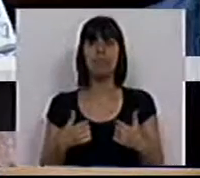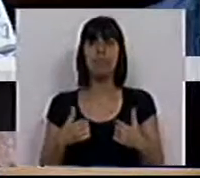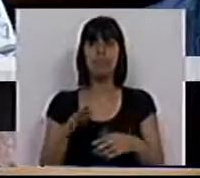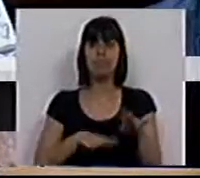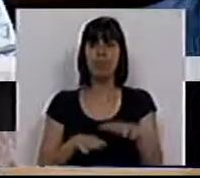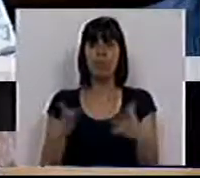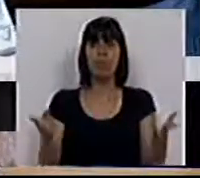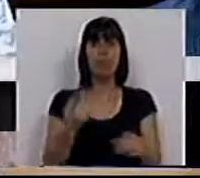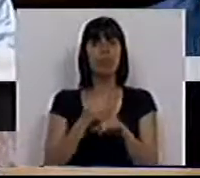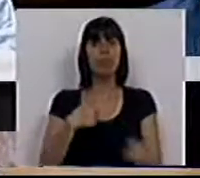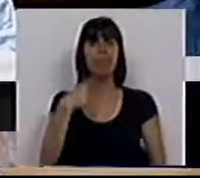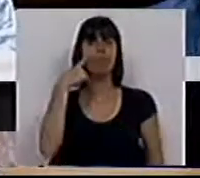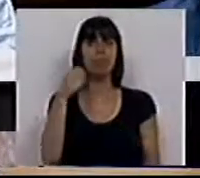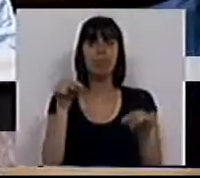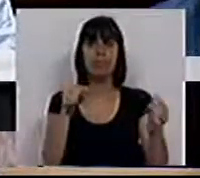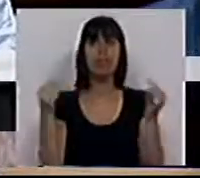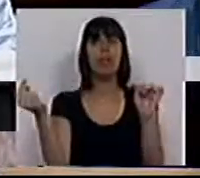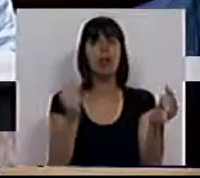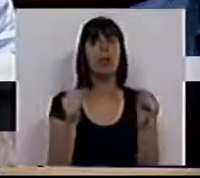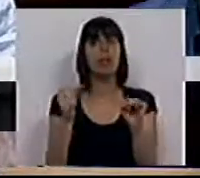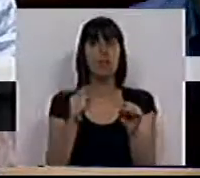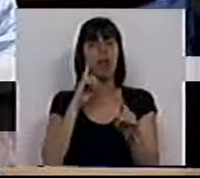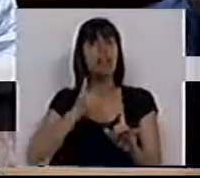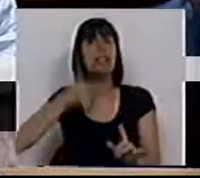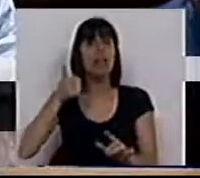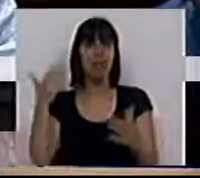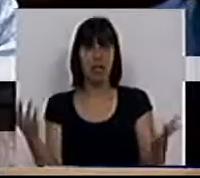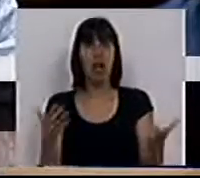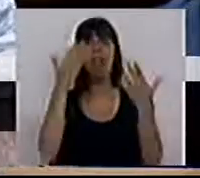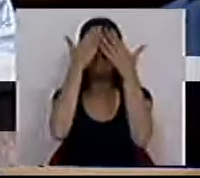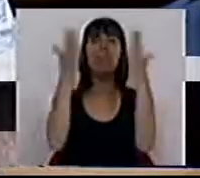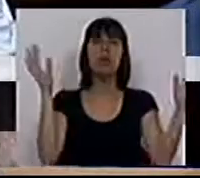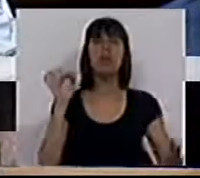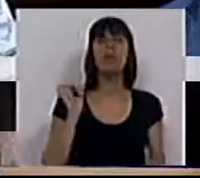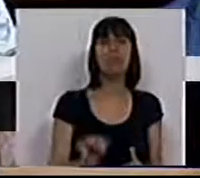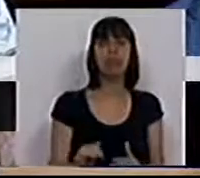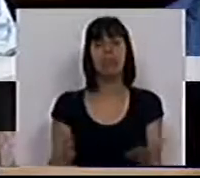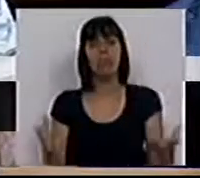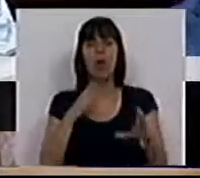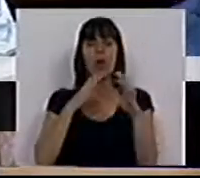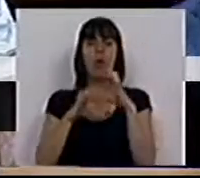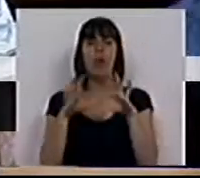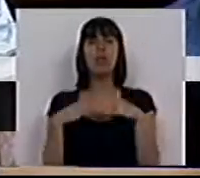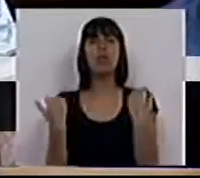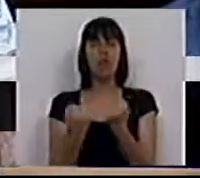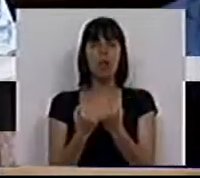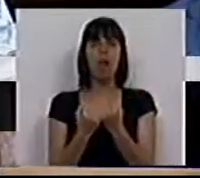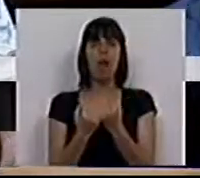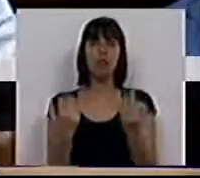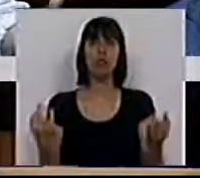fazemos-o porque reconhecemos que este debate é um debate central para a democracia. A comunicação social